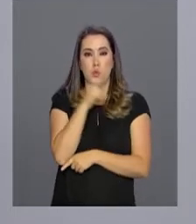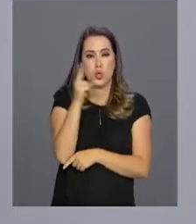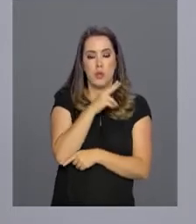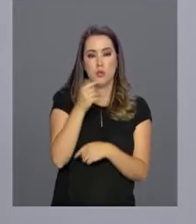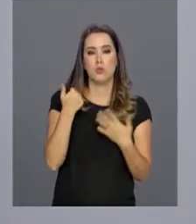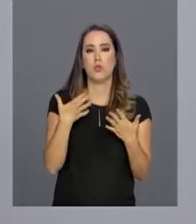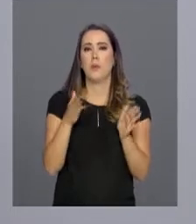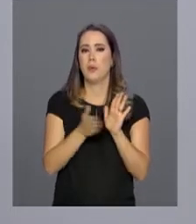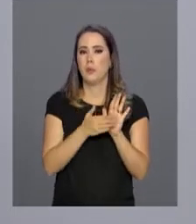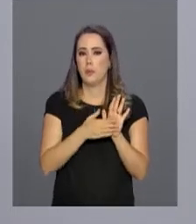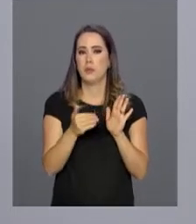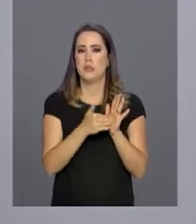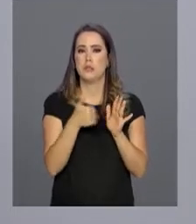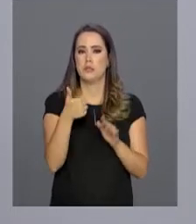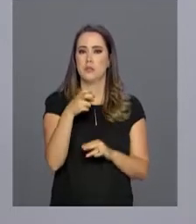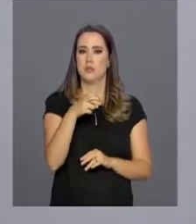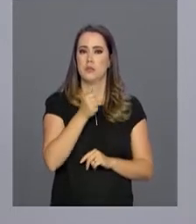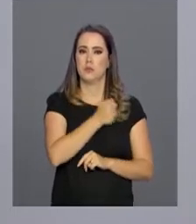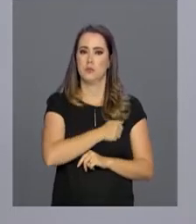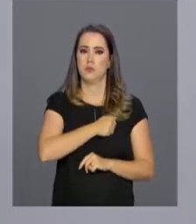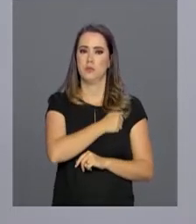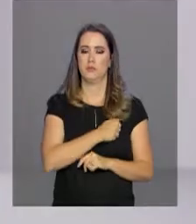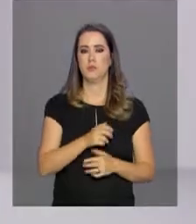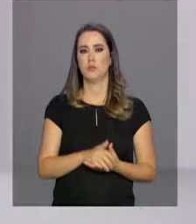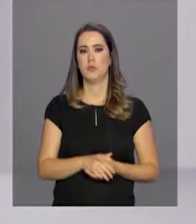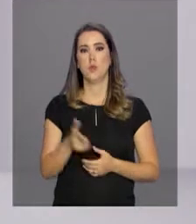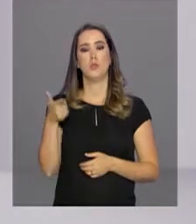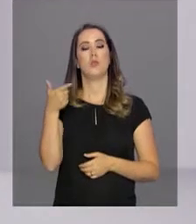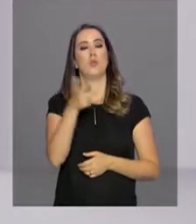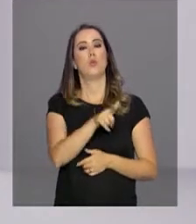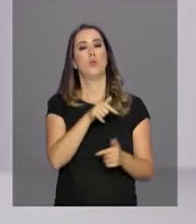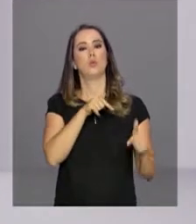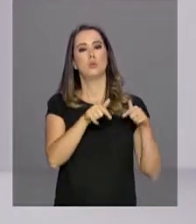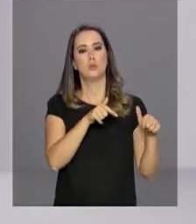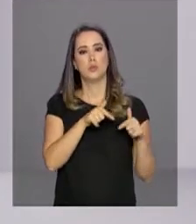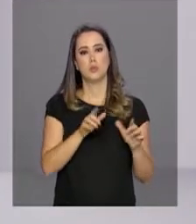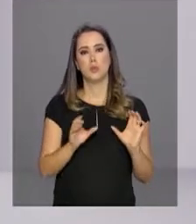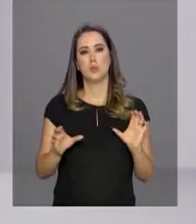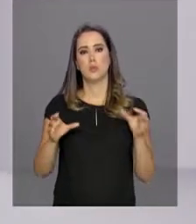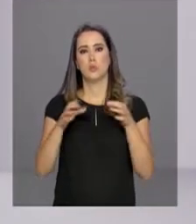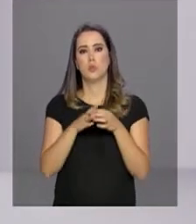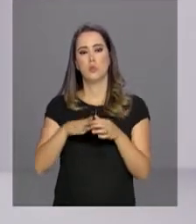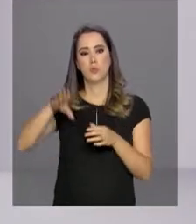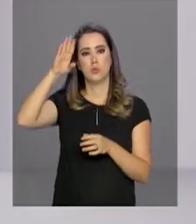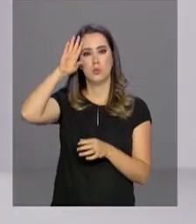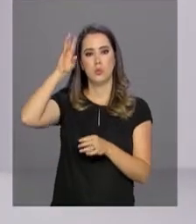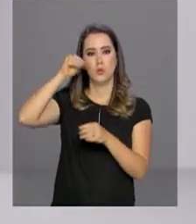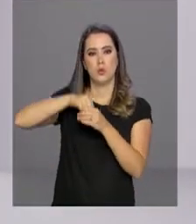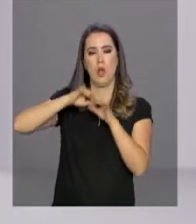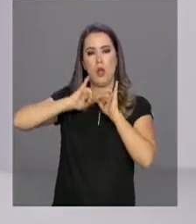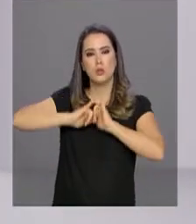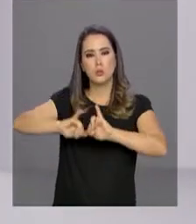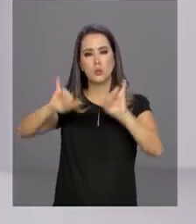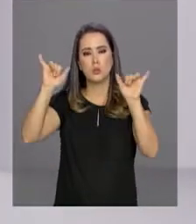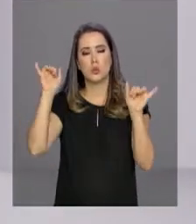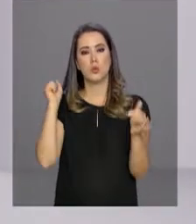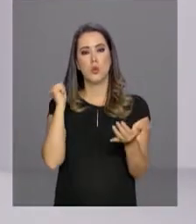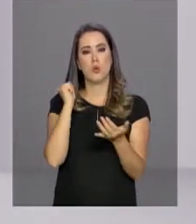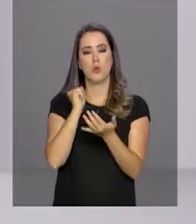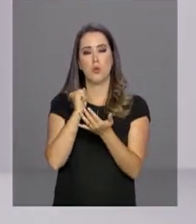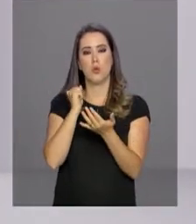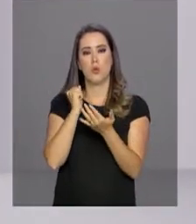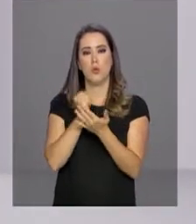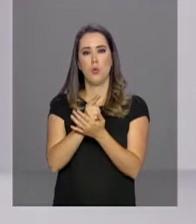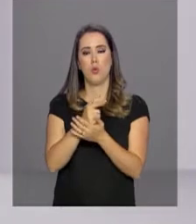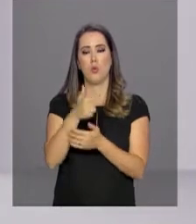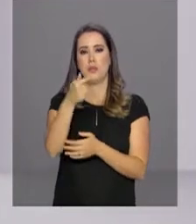devem ser enviadas até o dia 15 de agosto. Em outra ação, o Gabinete de Intervenção Federal anunciou o empenho de mais de R 7